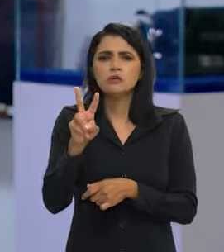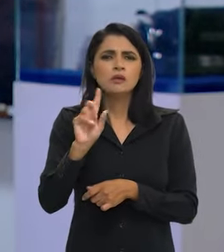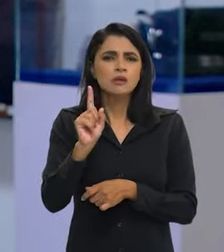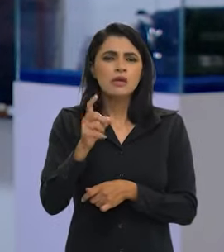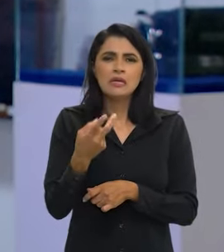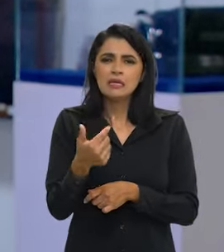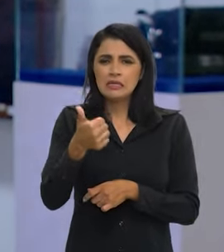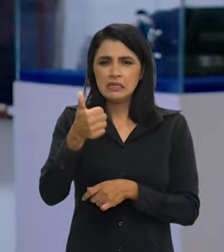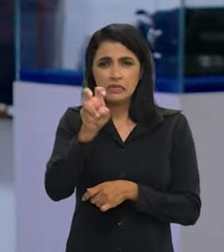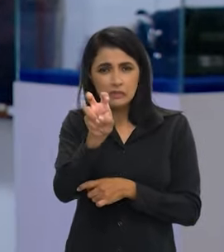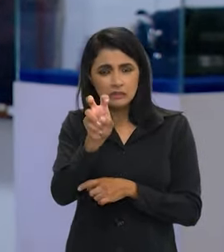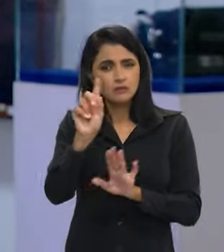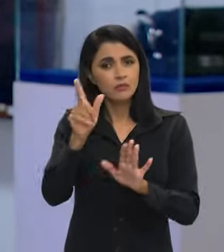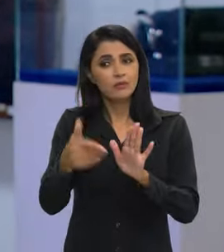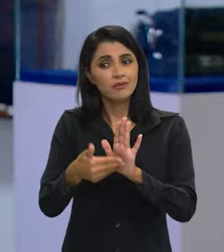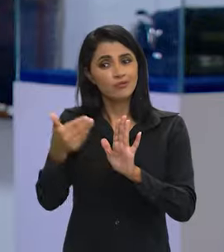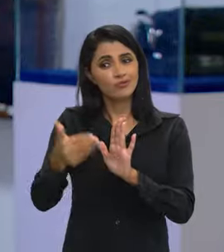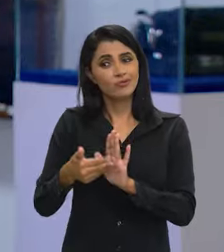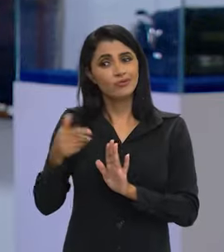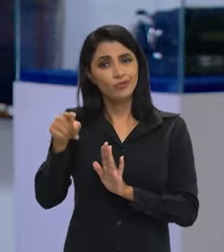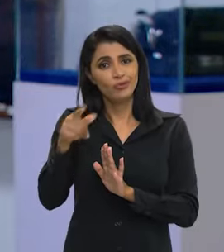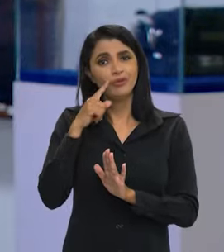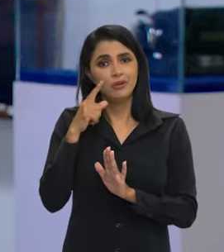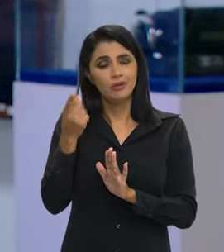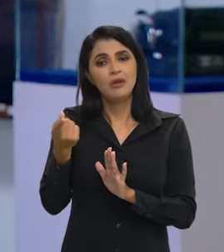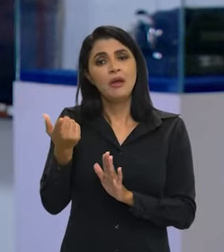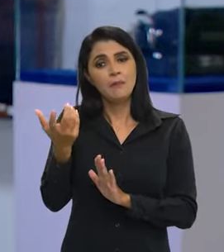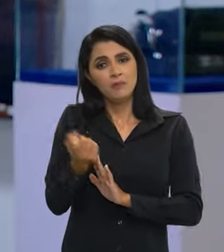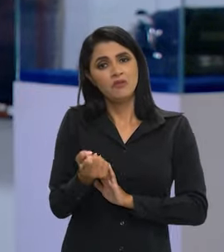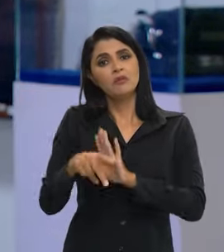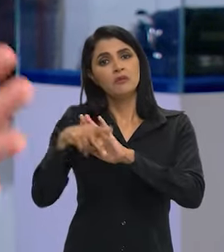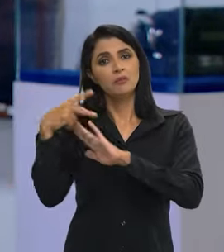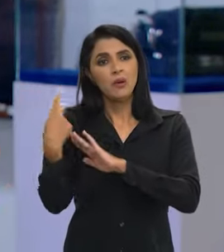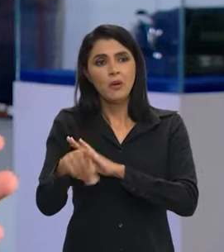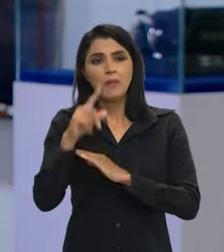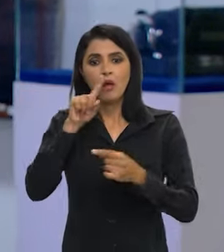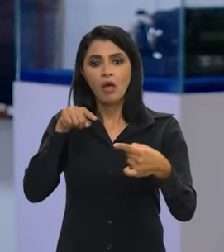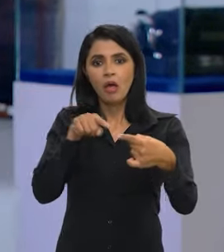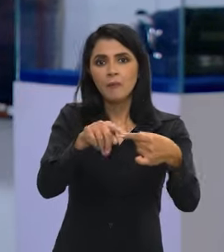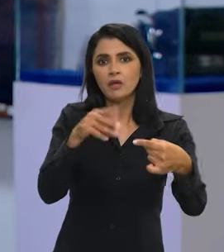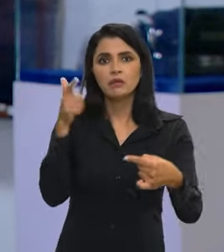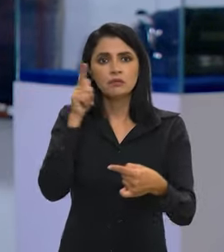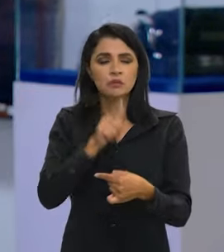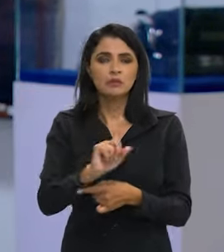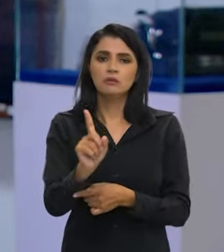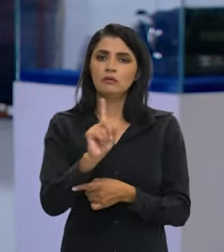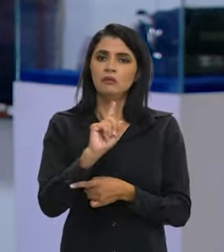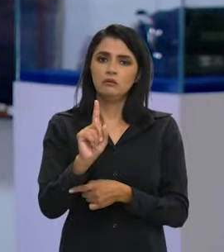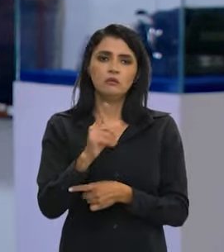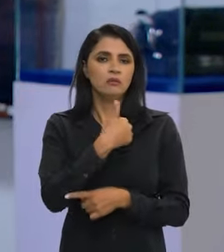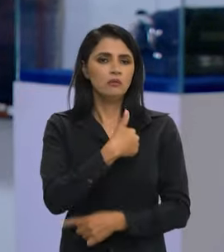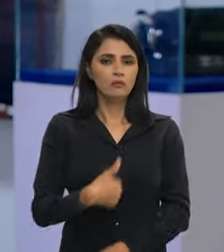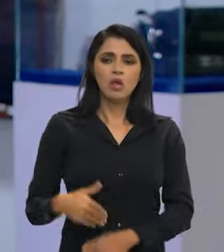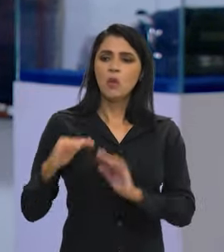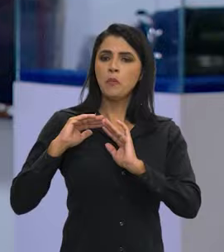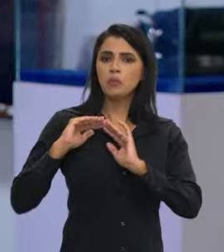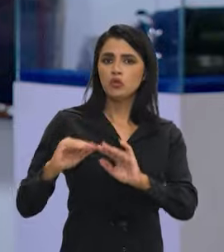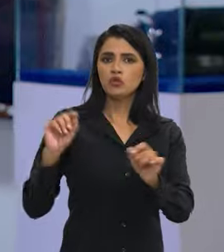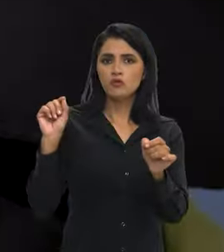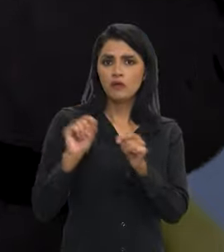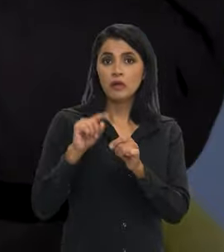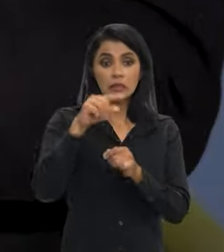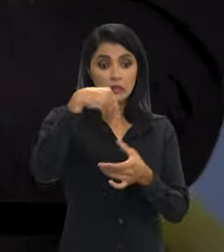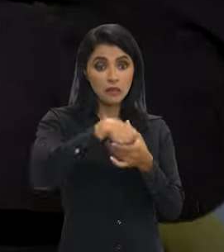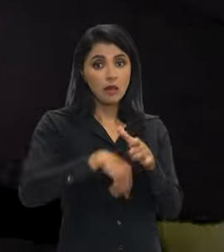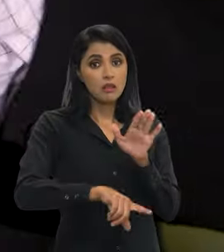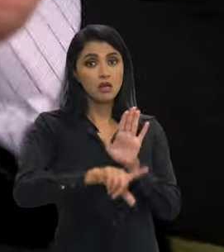acaba estimulando a retirada de benefício que é devido para cumprir uma meta e tal. O governo não nos pediu, façam